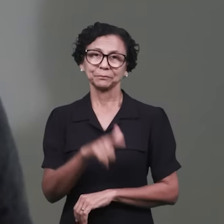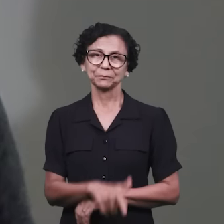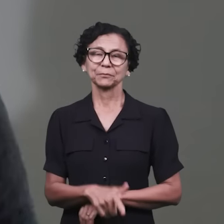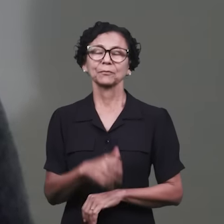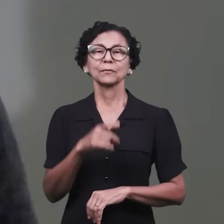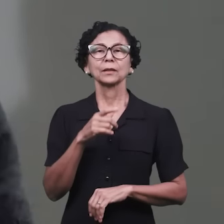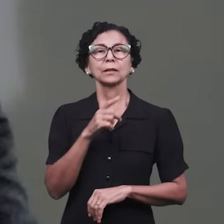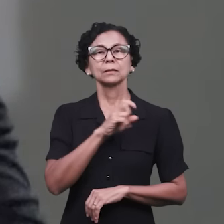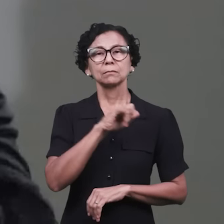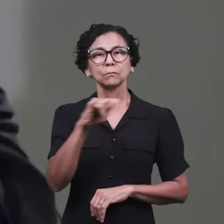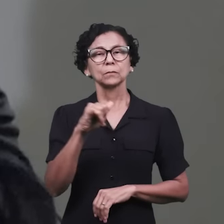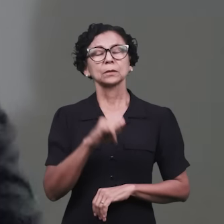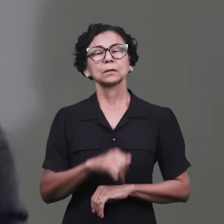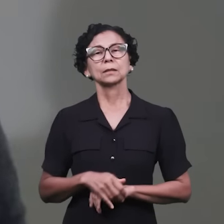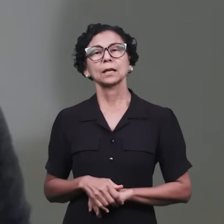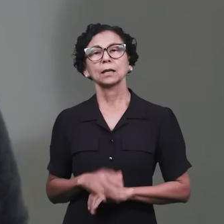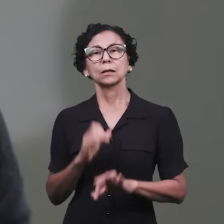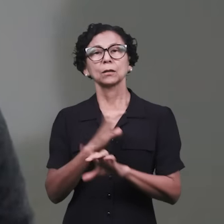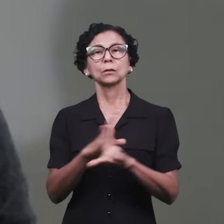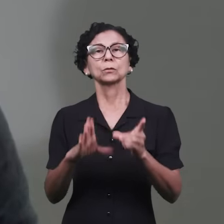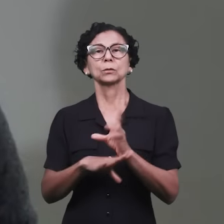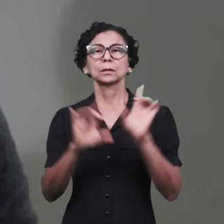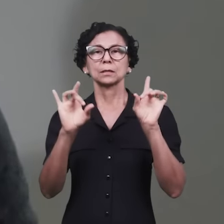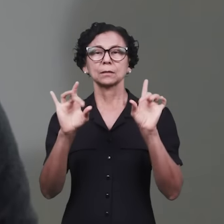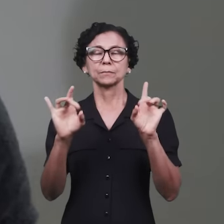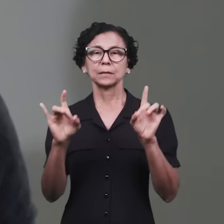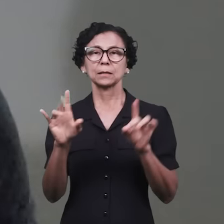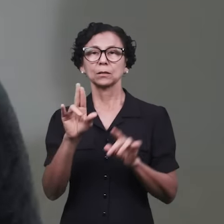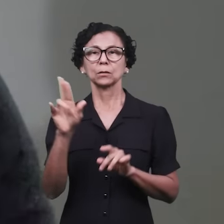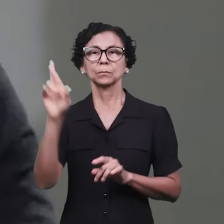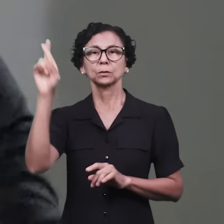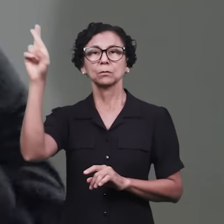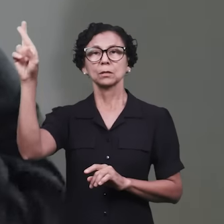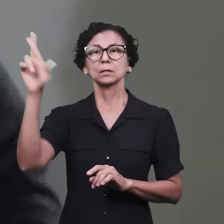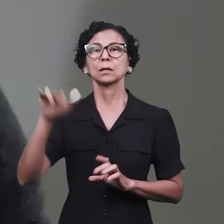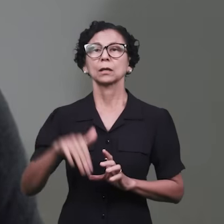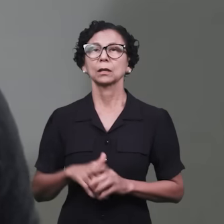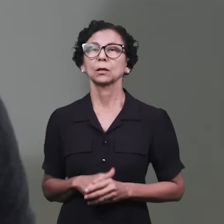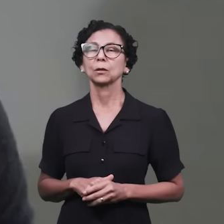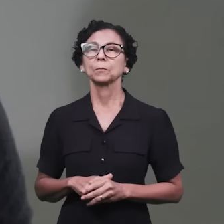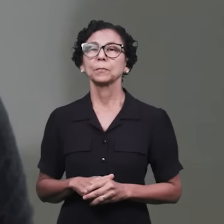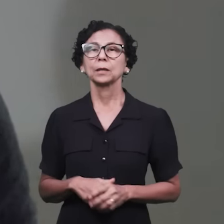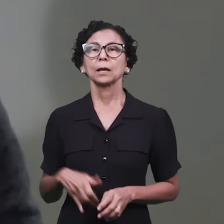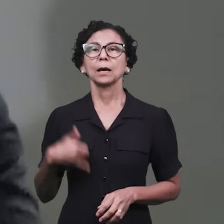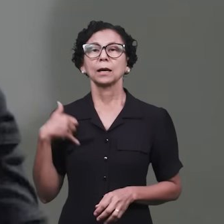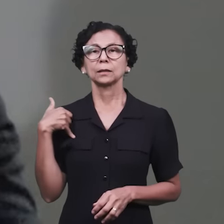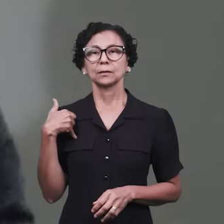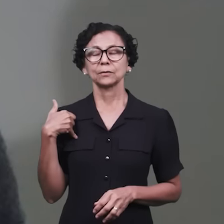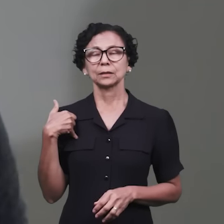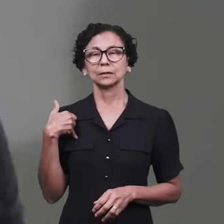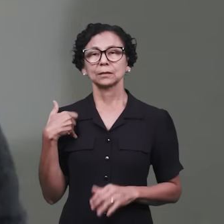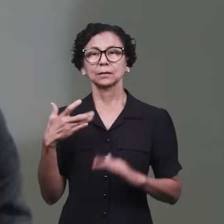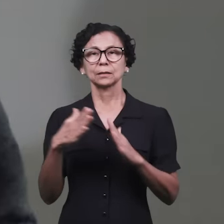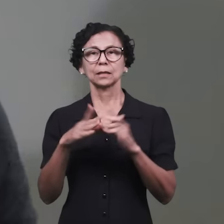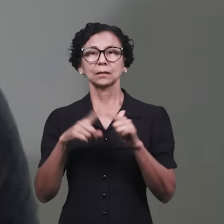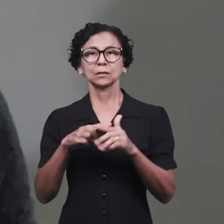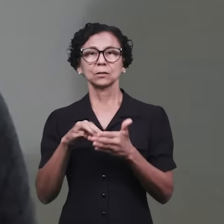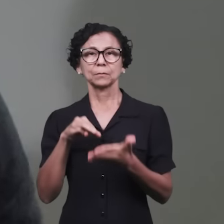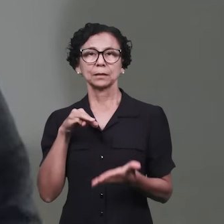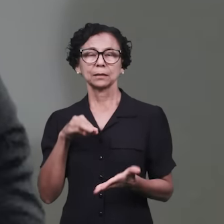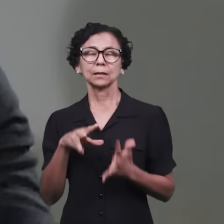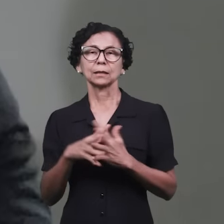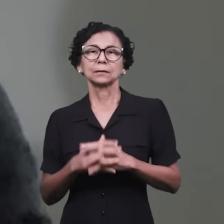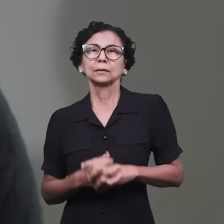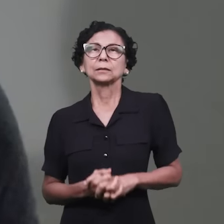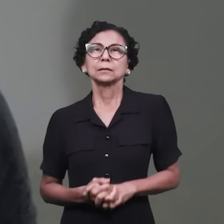vamos iniciar falando de um culto especial de glorificação ao Senhor pelo aniversário da ICM Ano Bom.